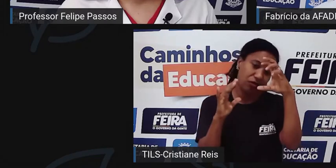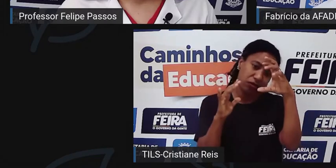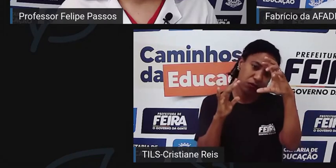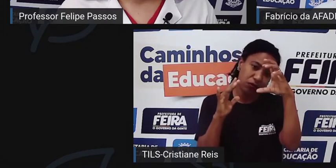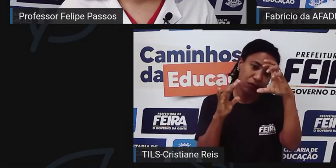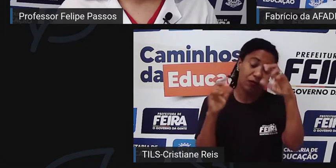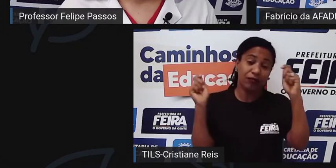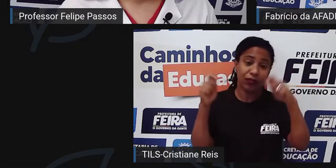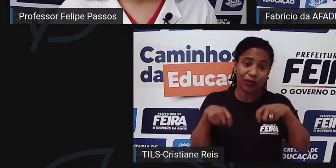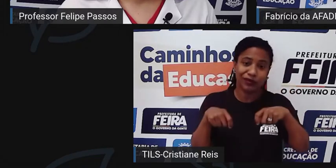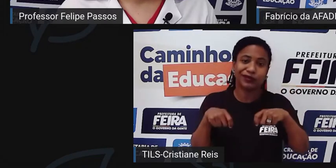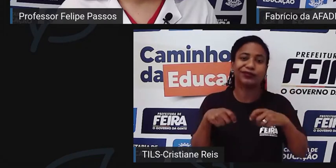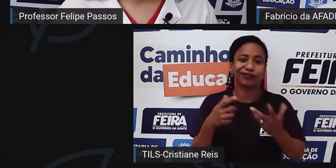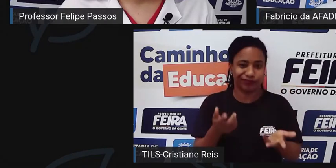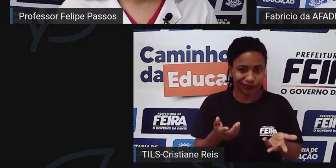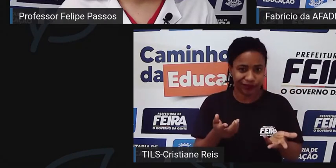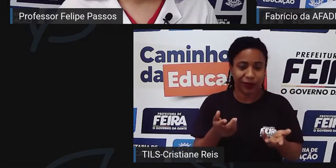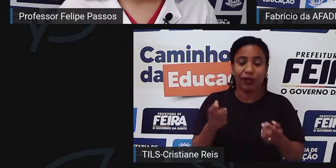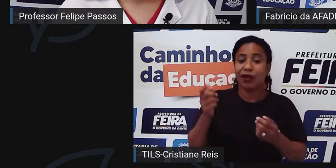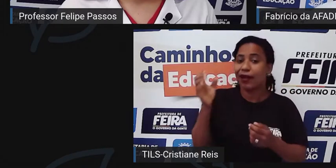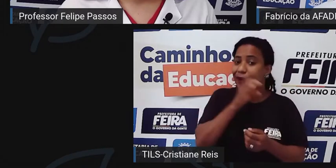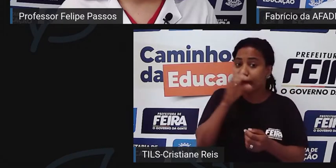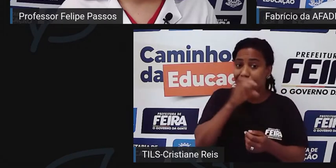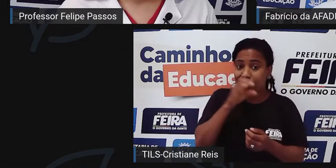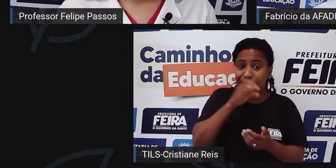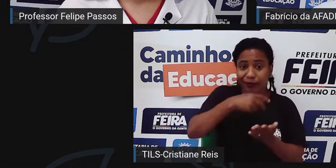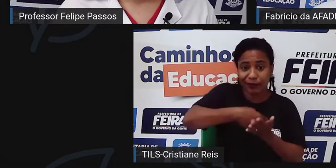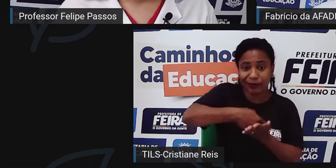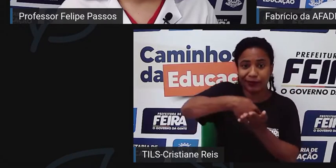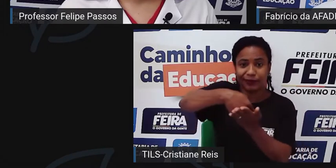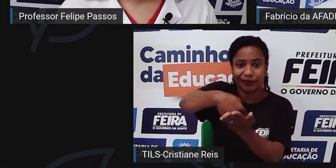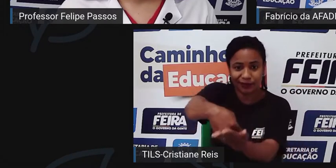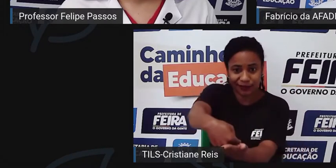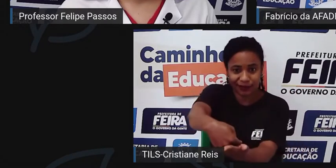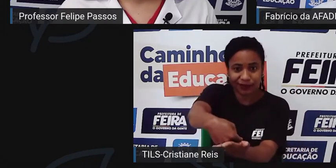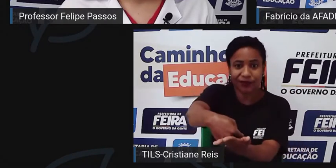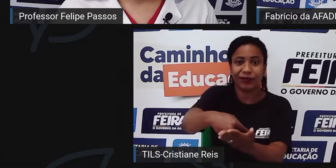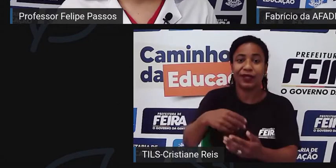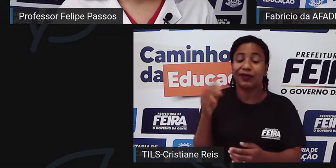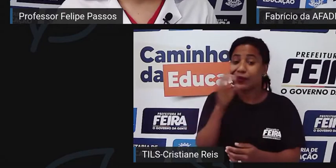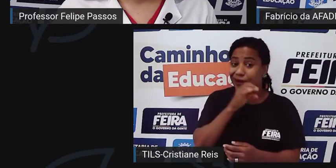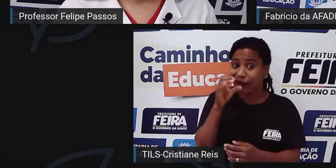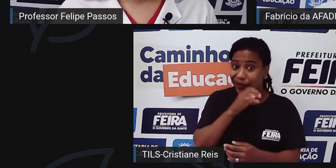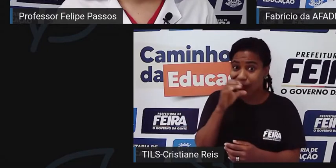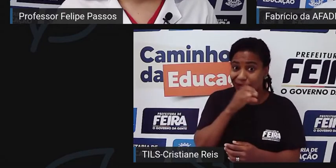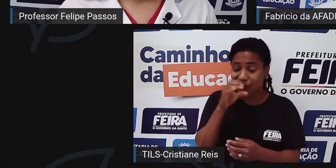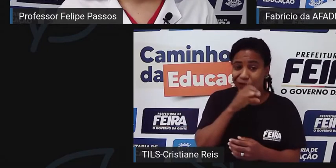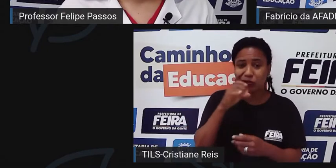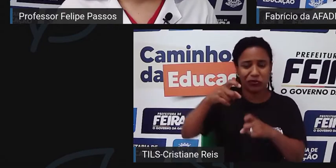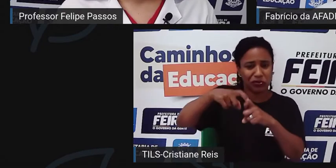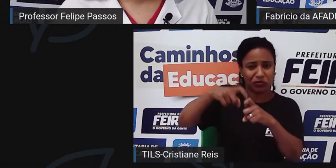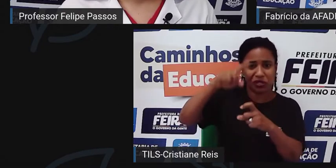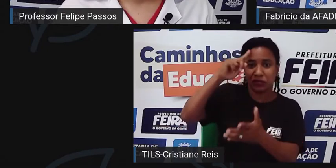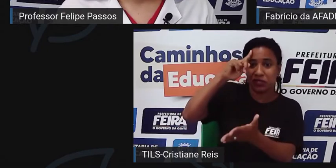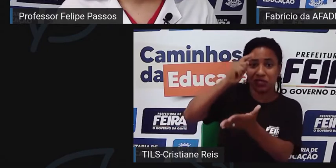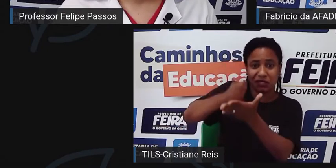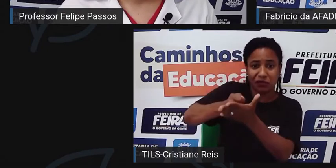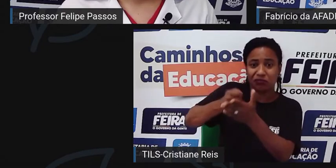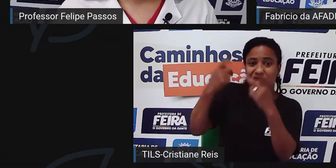imediatamente ele é encaminhado para fazer a transfusão de sangue, para que possa